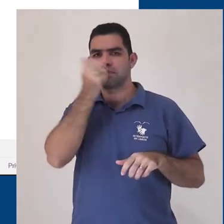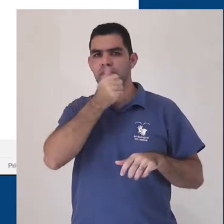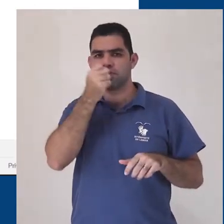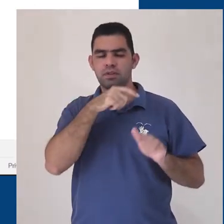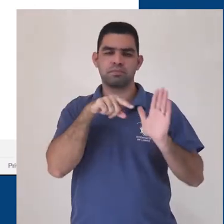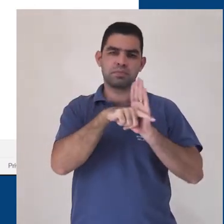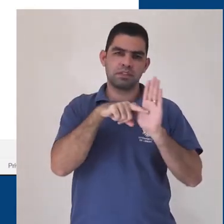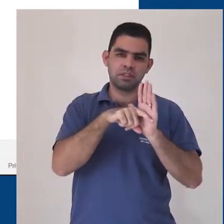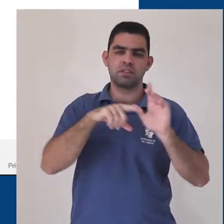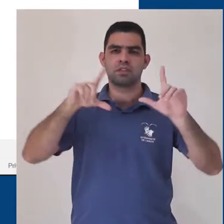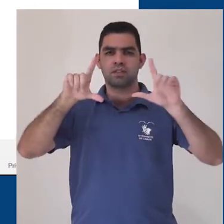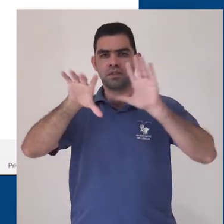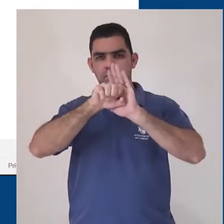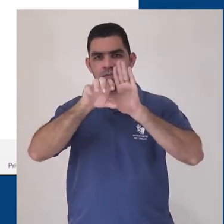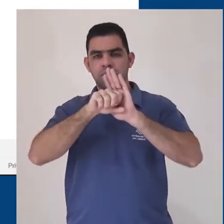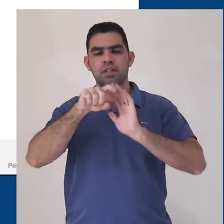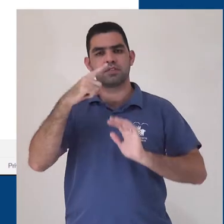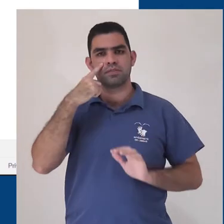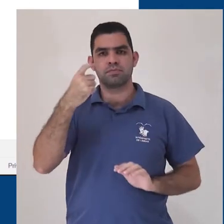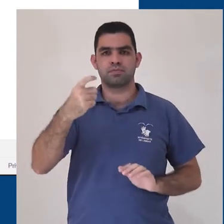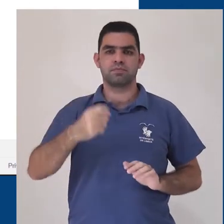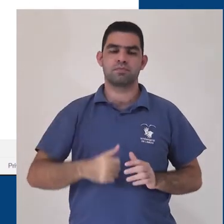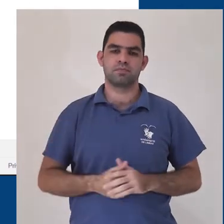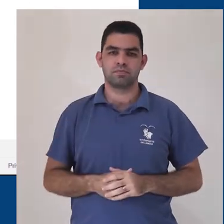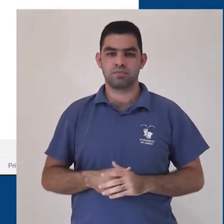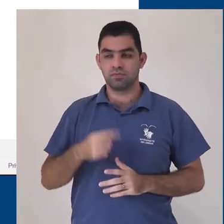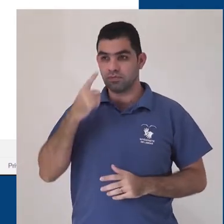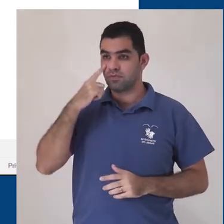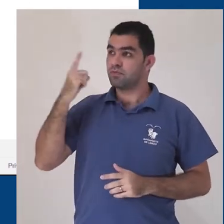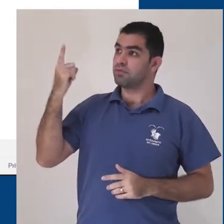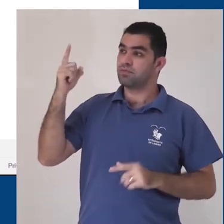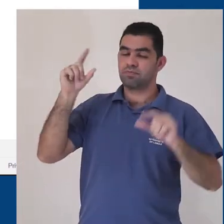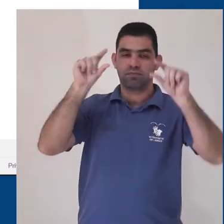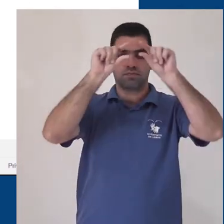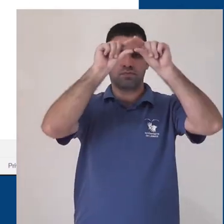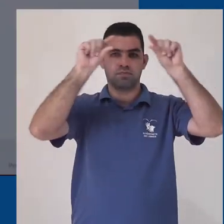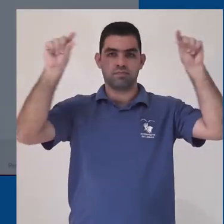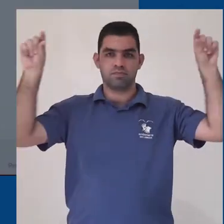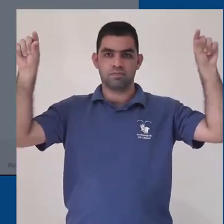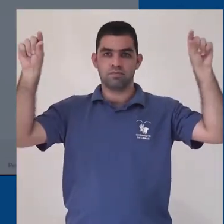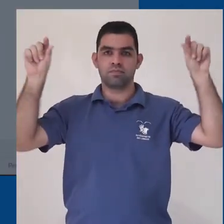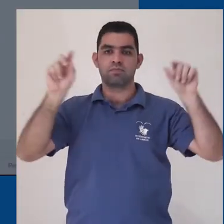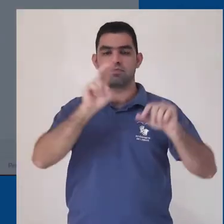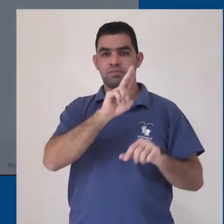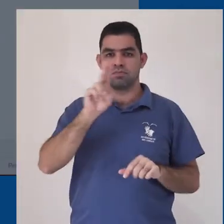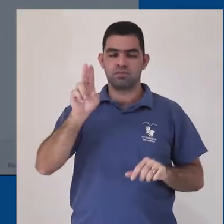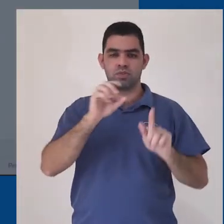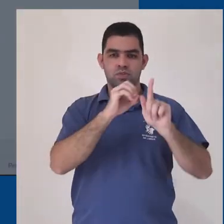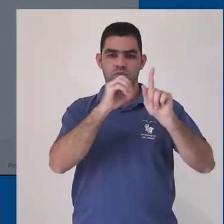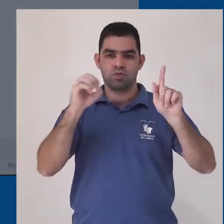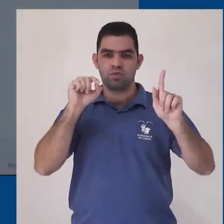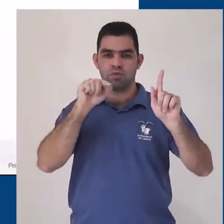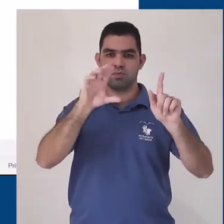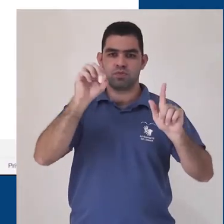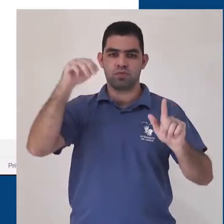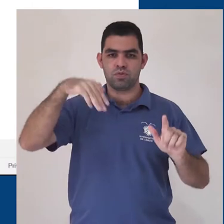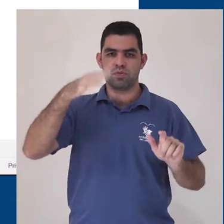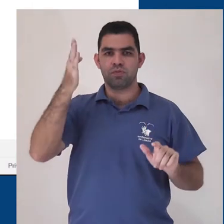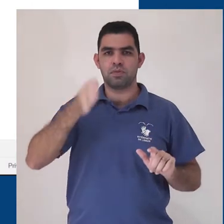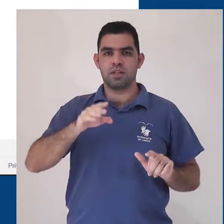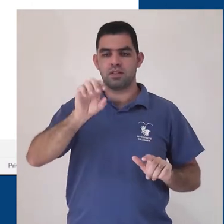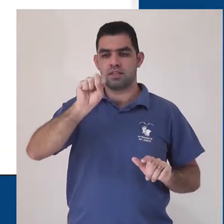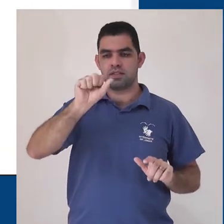te interessam. Vamos conhecê-la. Na barra de endereços você digita google.com barra save